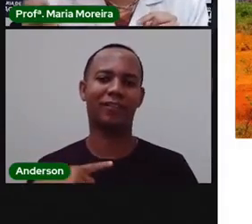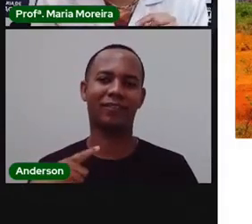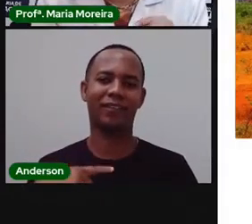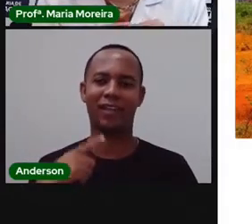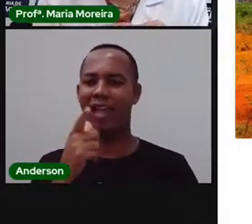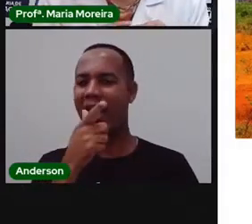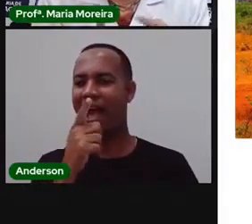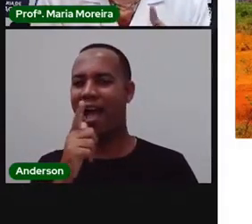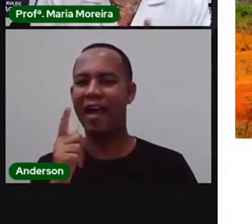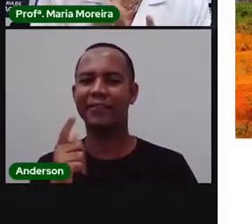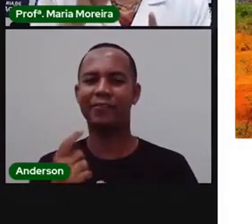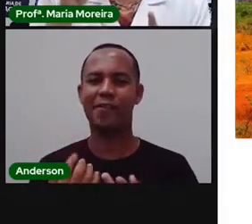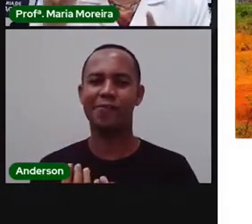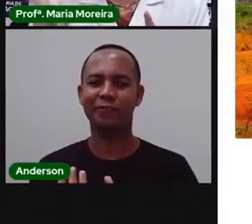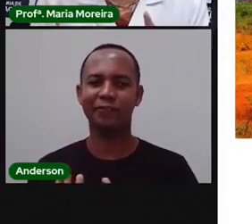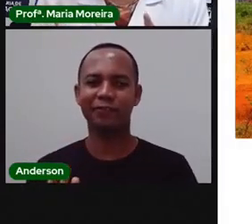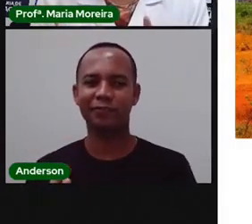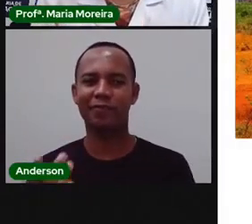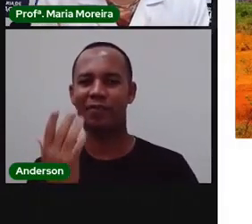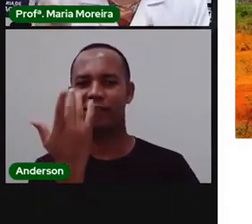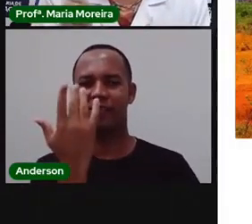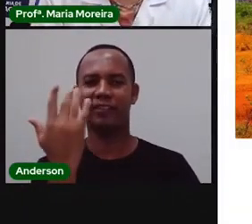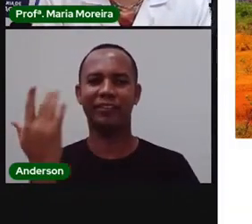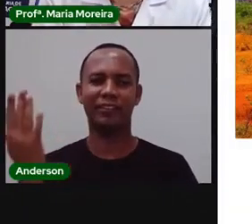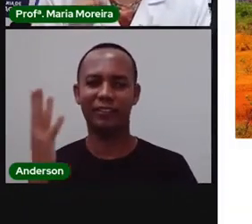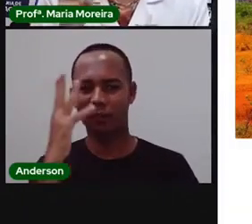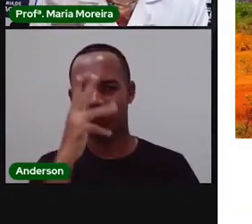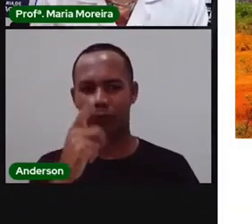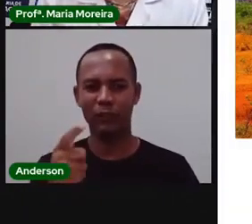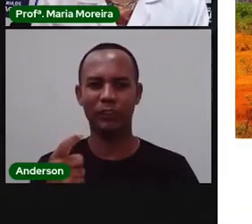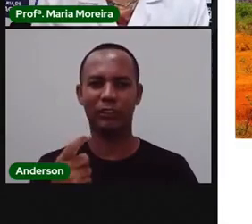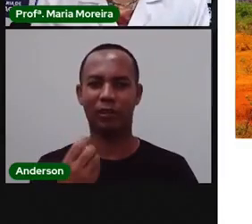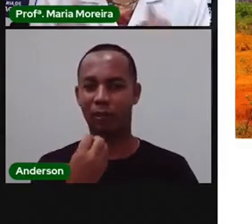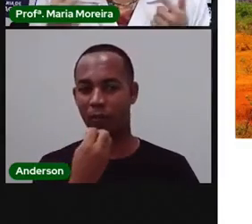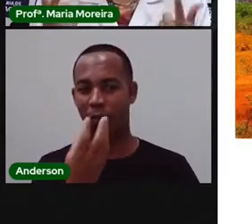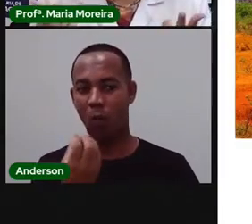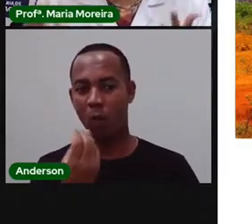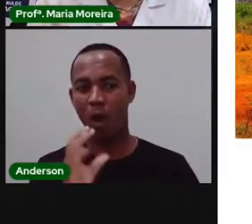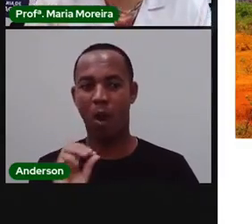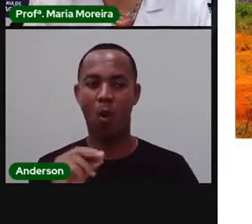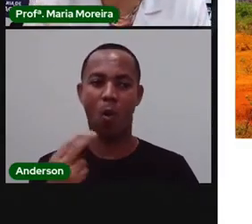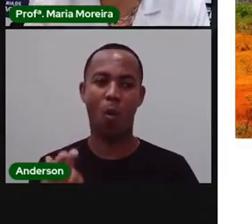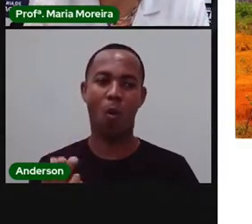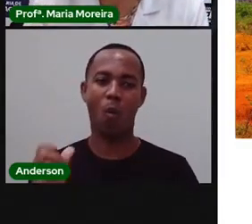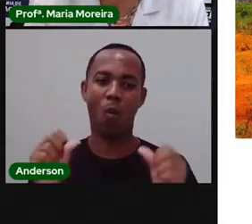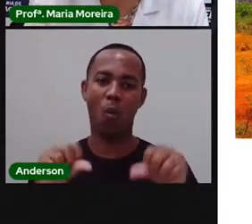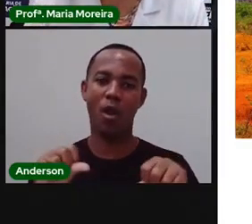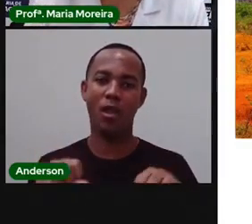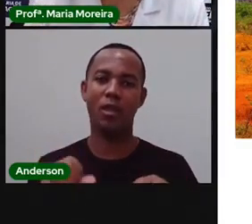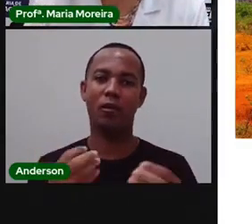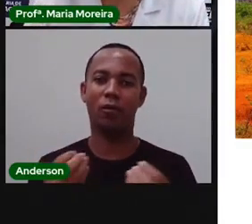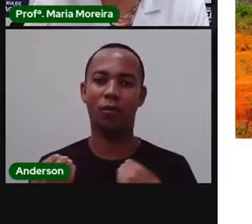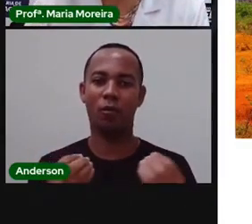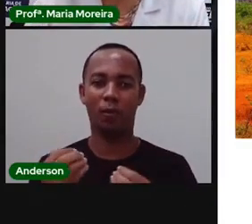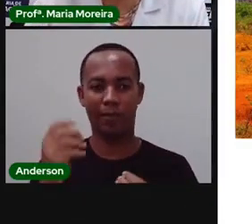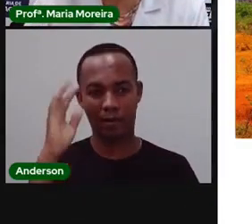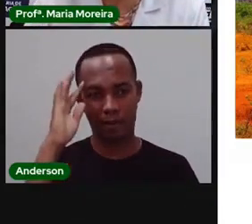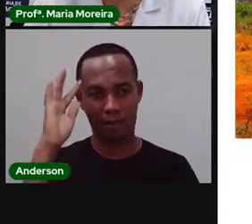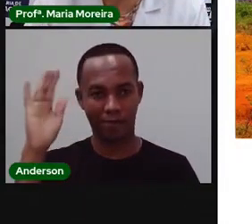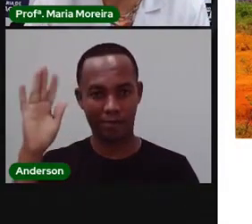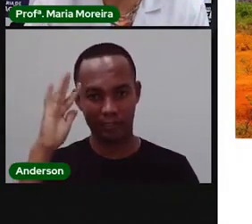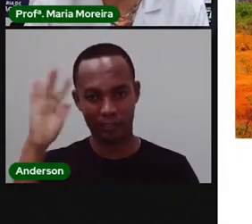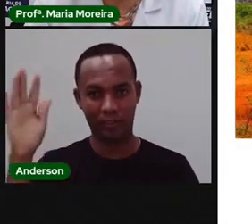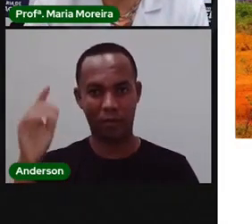onde você encontra mais verde, essa interferência do homem, ela foi boa ou ruim? Então fica aí a reflexão para vocês, certo?